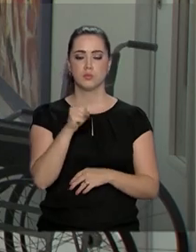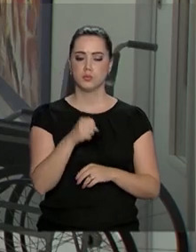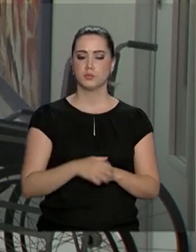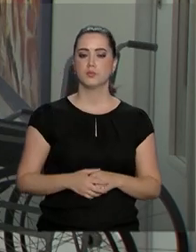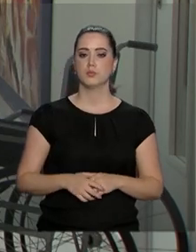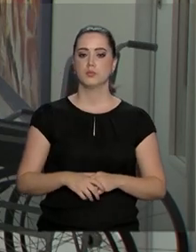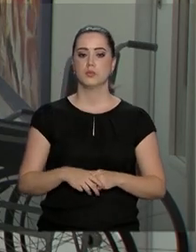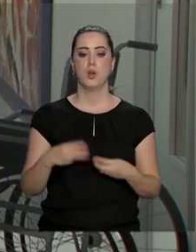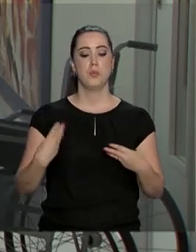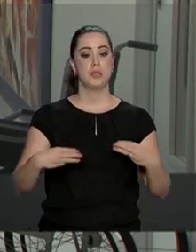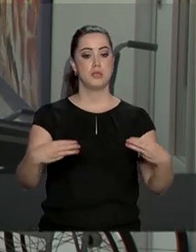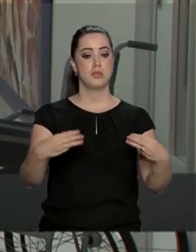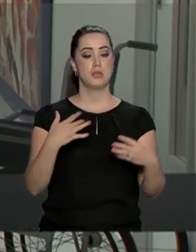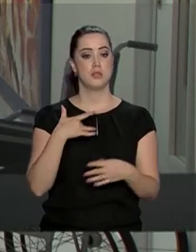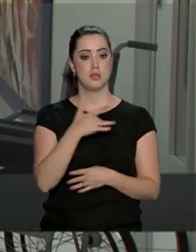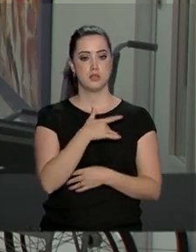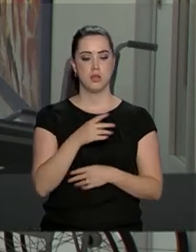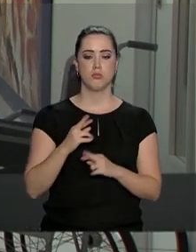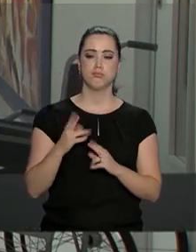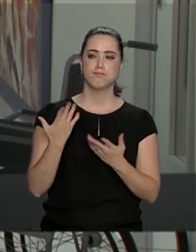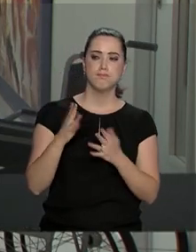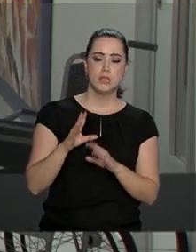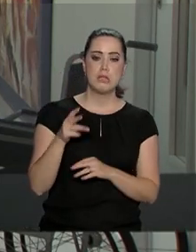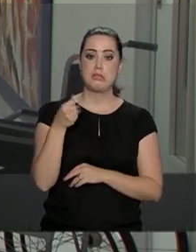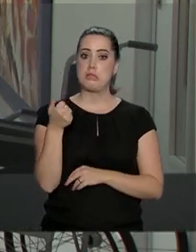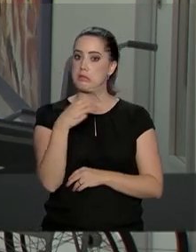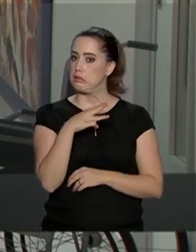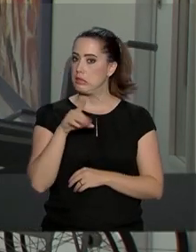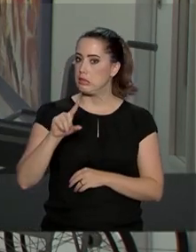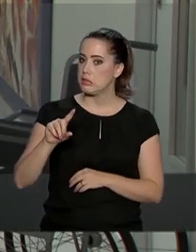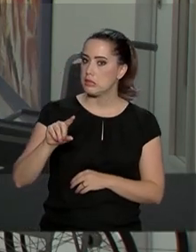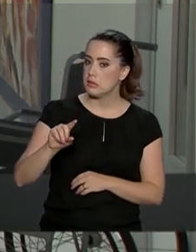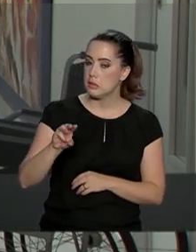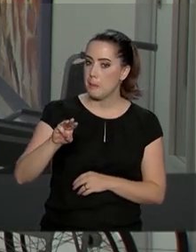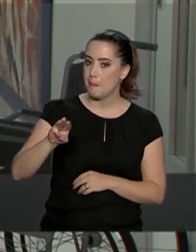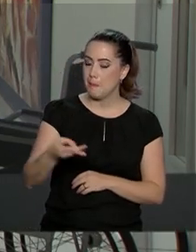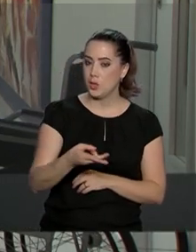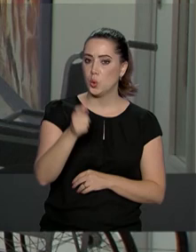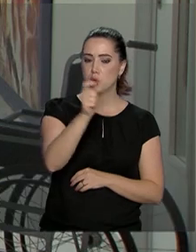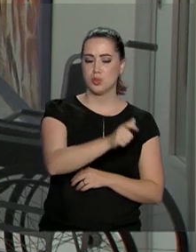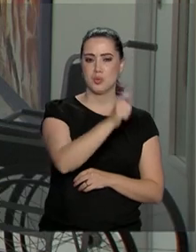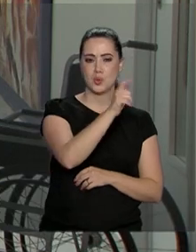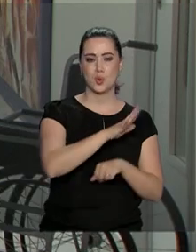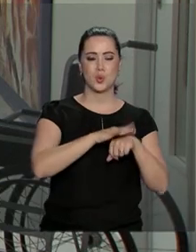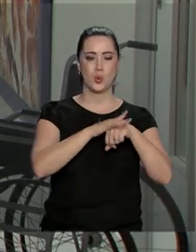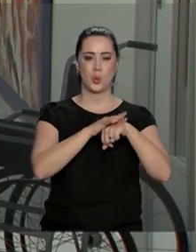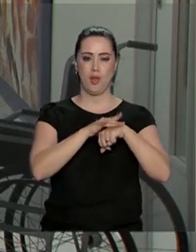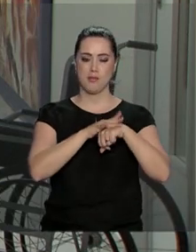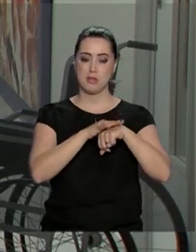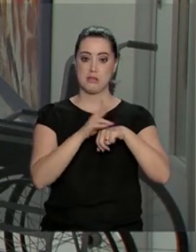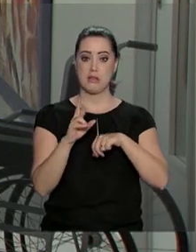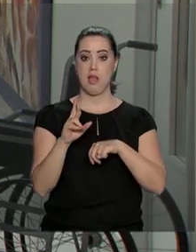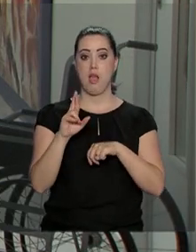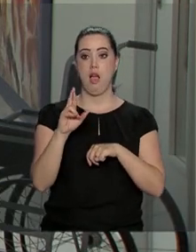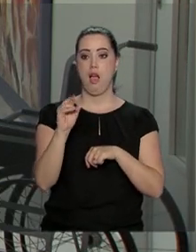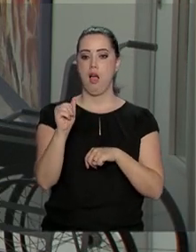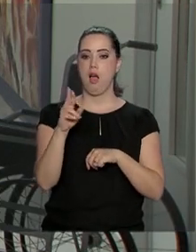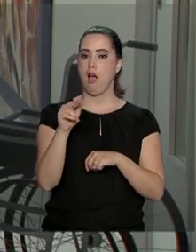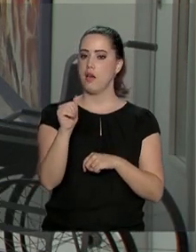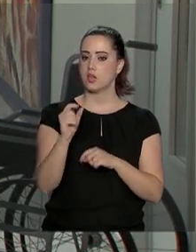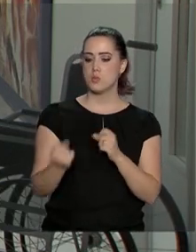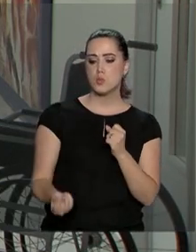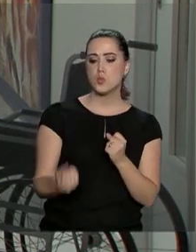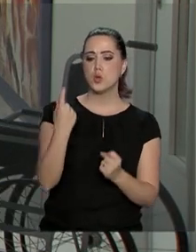Ministério da Saúde estima que há no Brasil 13 milhões de pessoas com doenças raras. É considerada uma doença rara